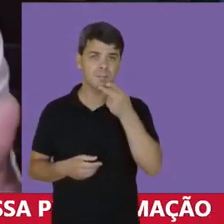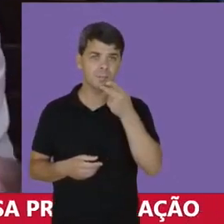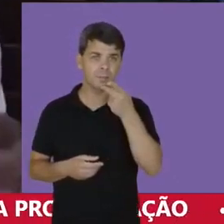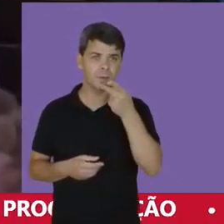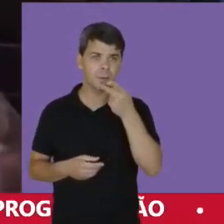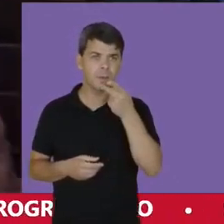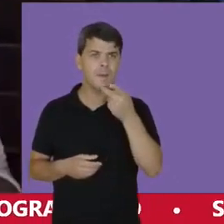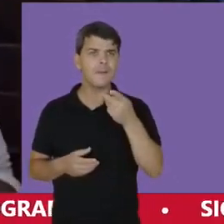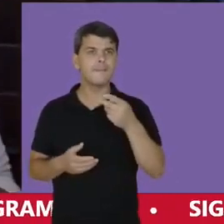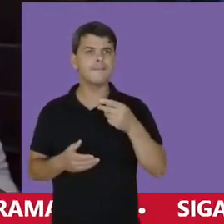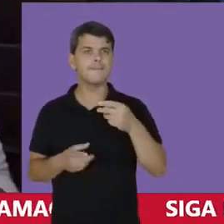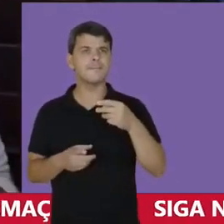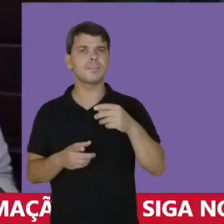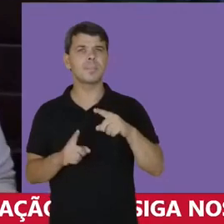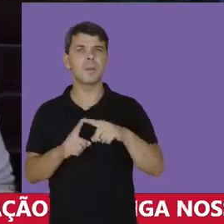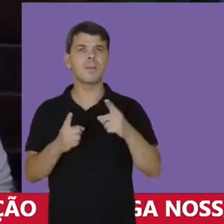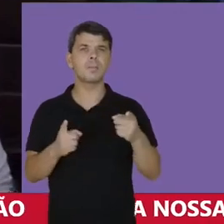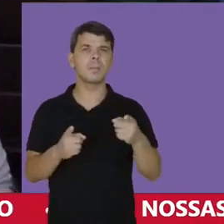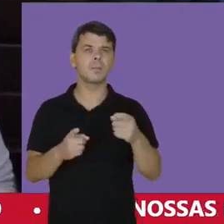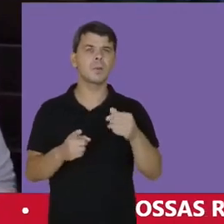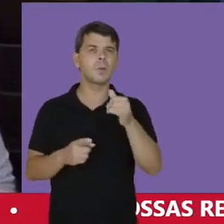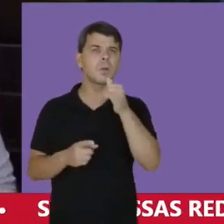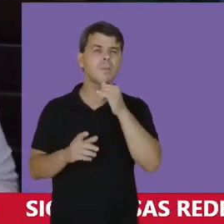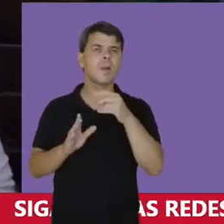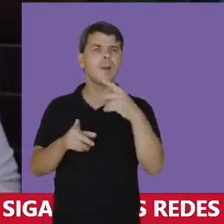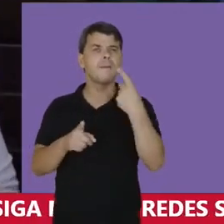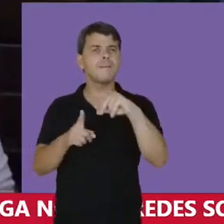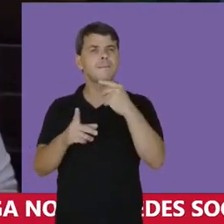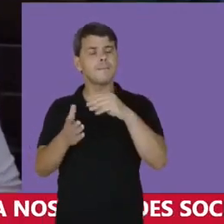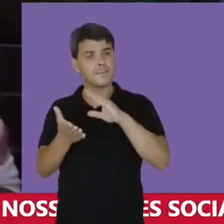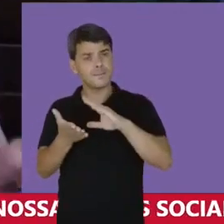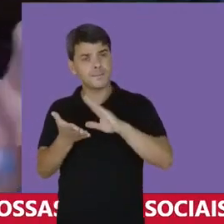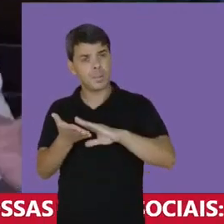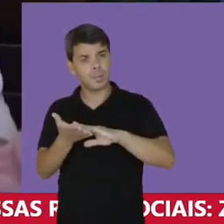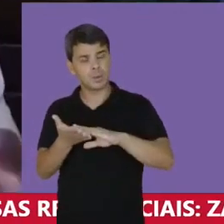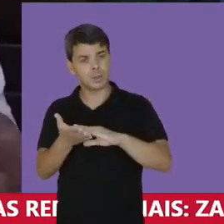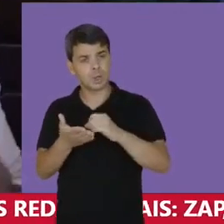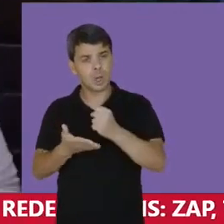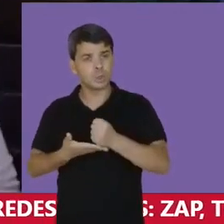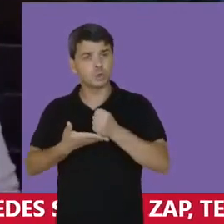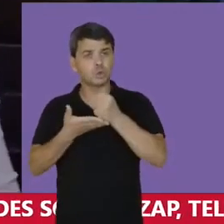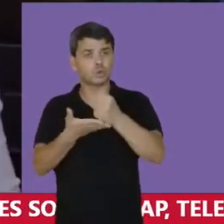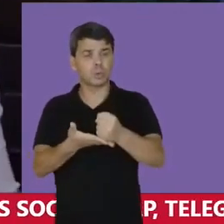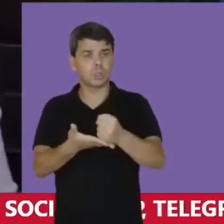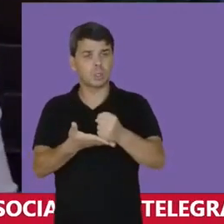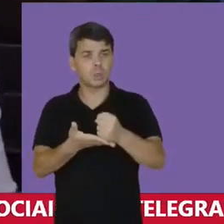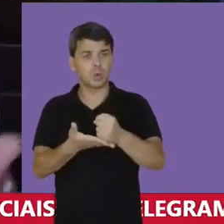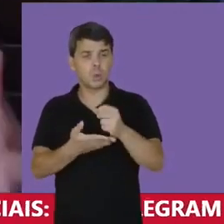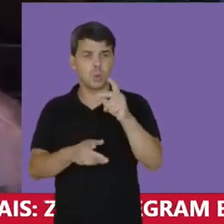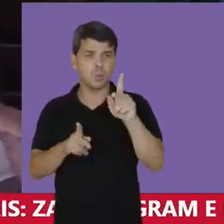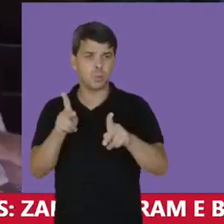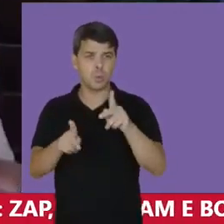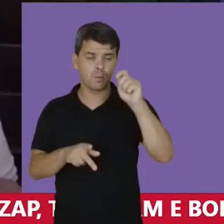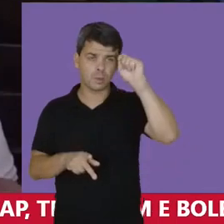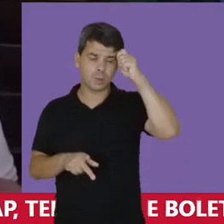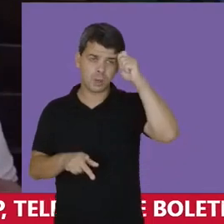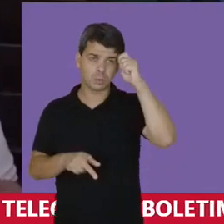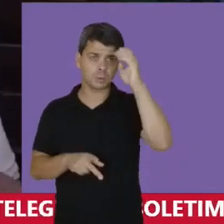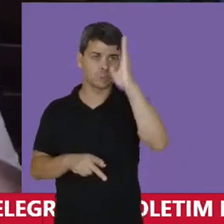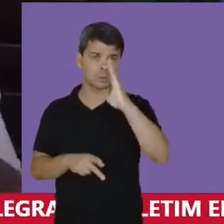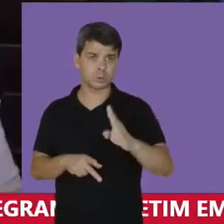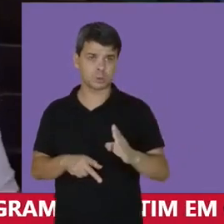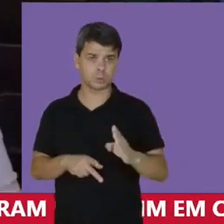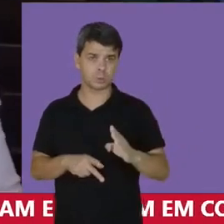Palmares De novo Palmares É um exemplo Da contribuição Que o povo negro Deu para o Brasil Na